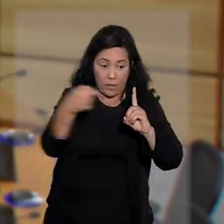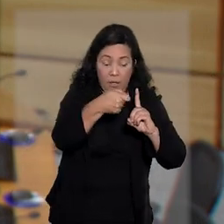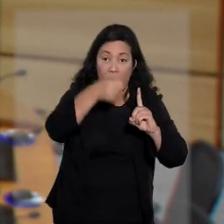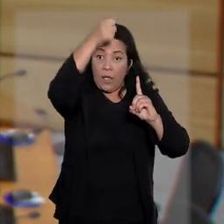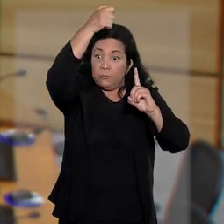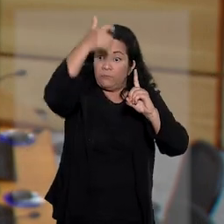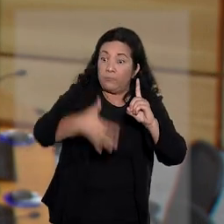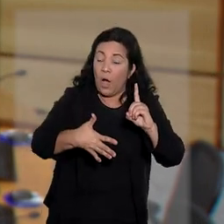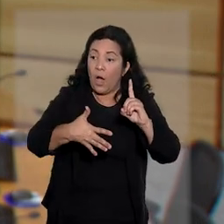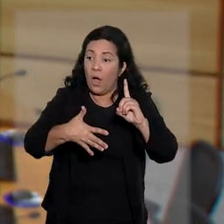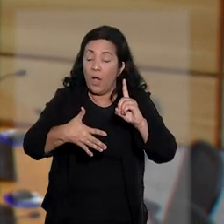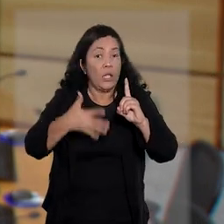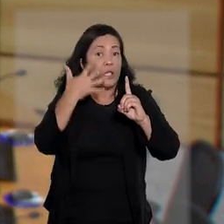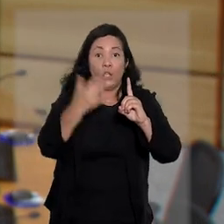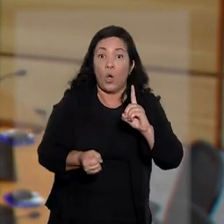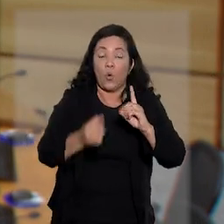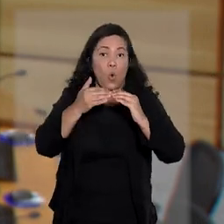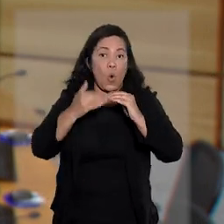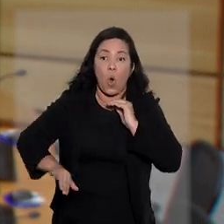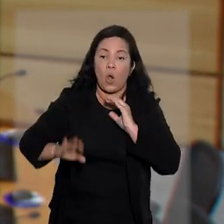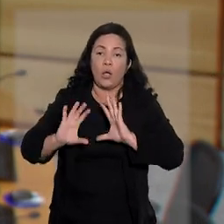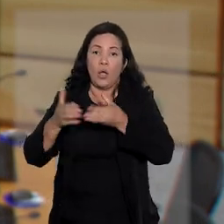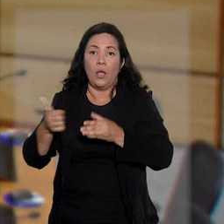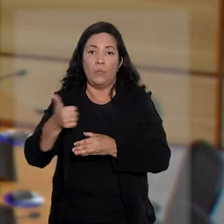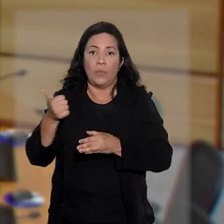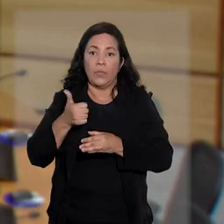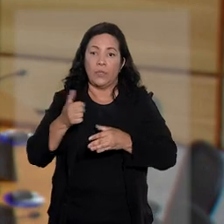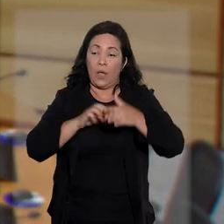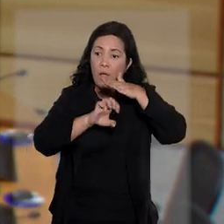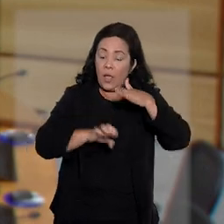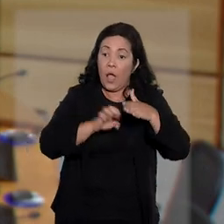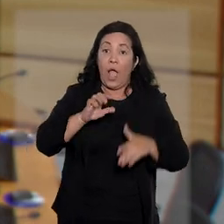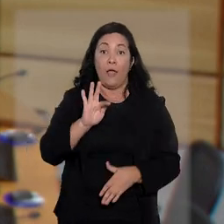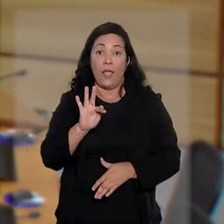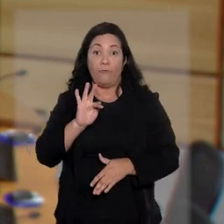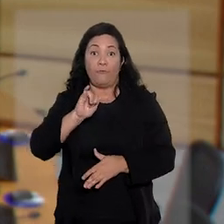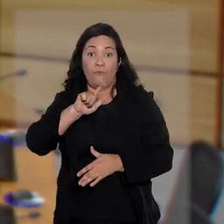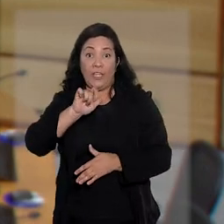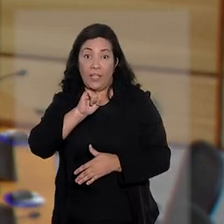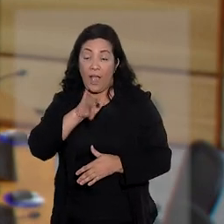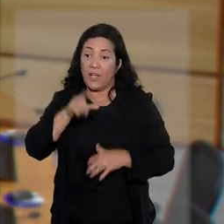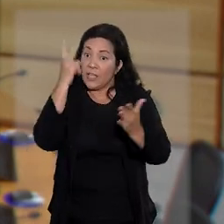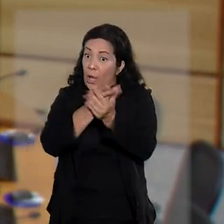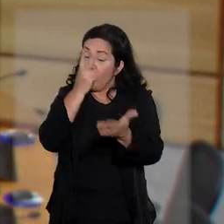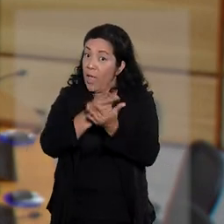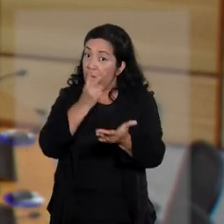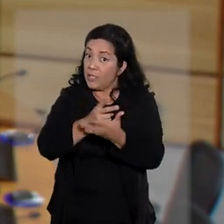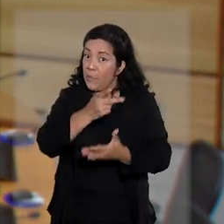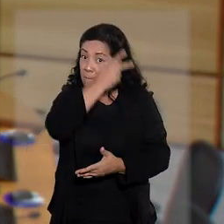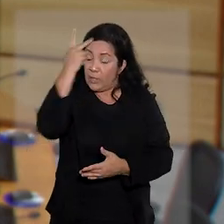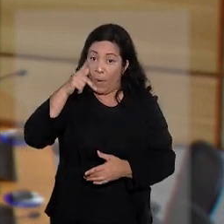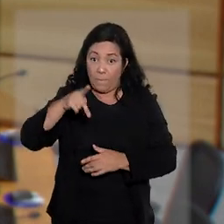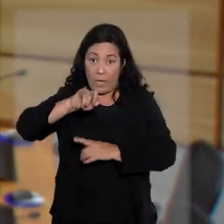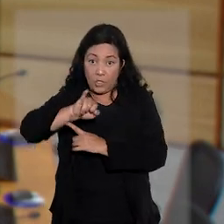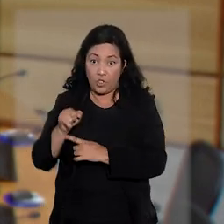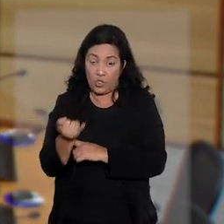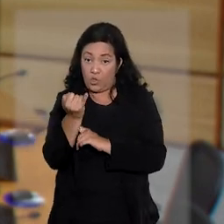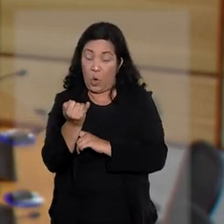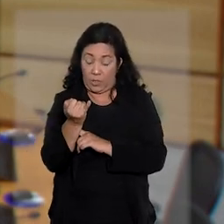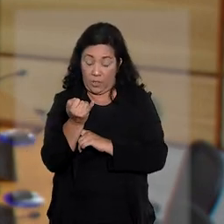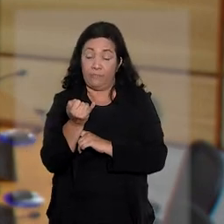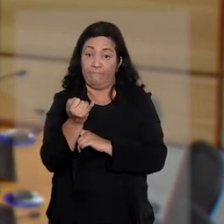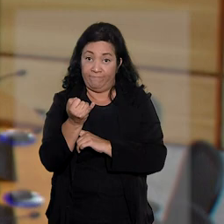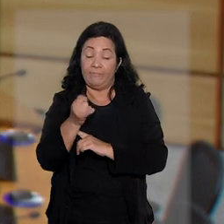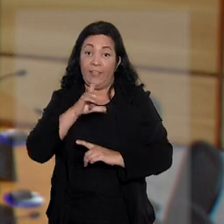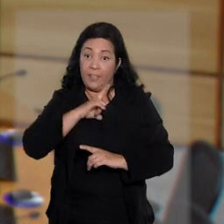entendimento diverso da primeira turma, segundo o qual filiais são estabelecimentos secundários da mesma pessoa jurídica, desprovidas